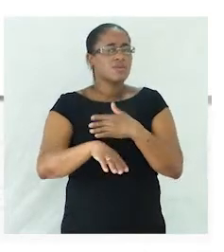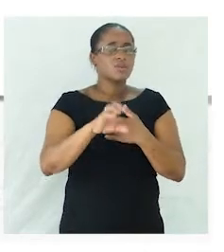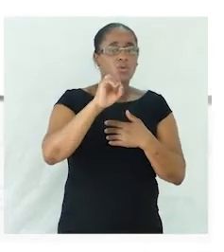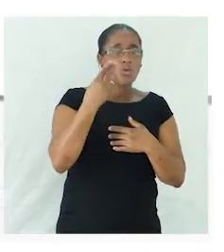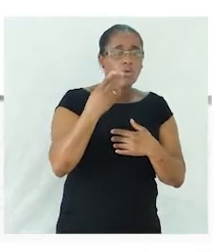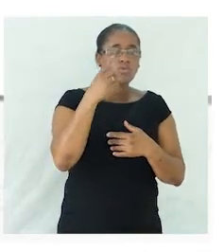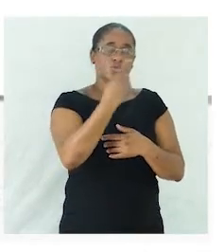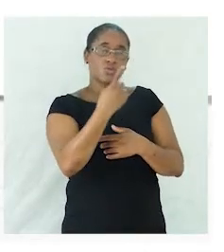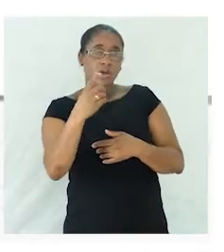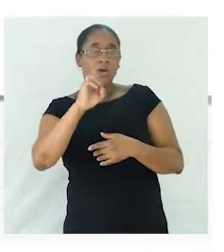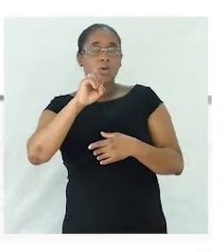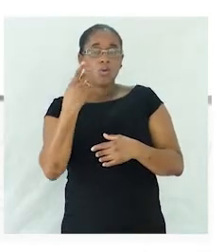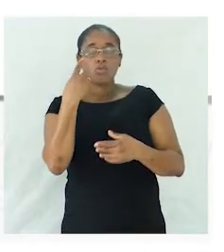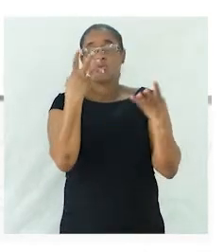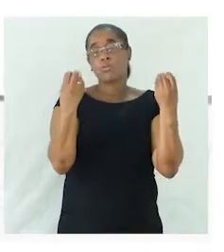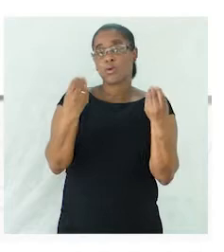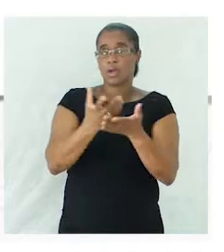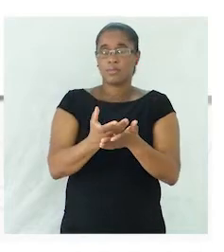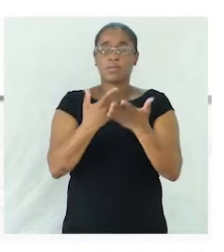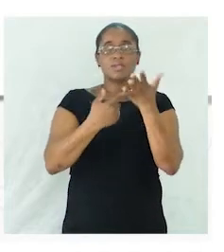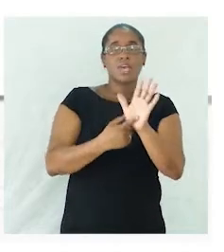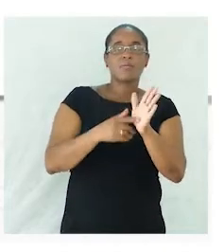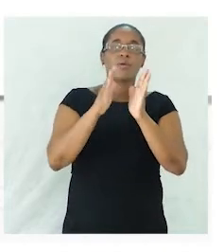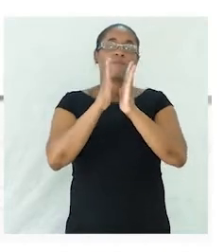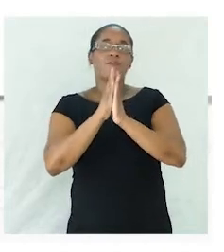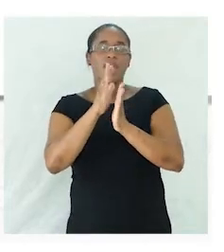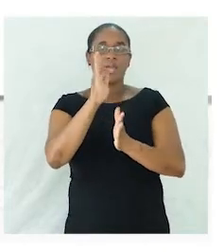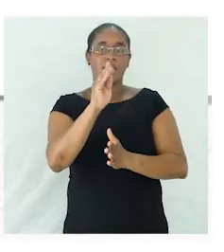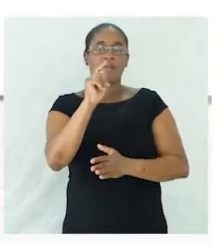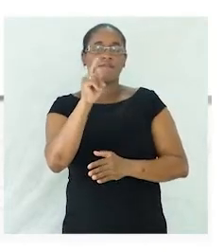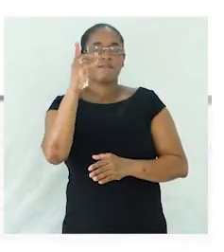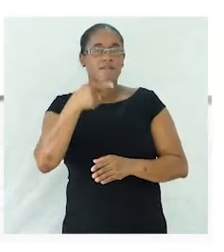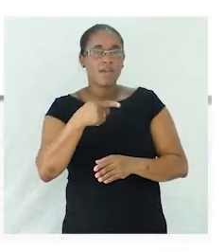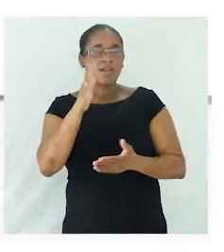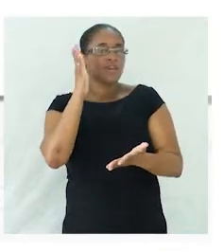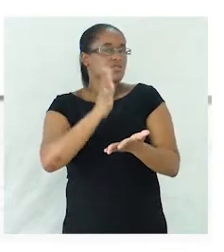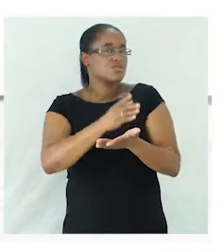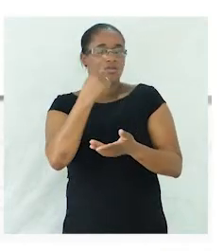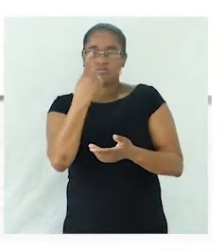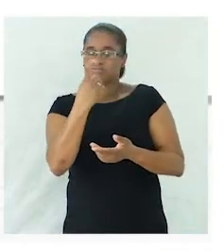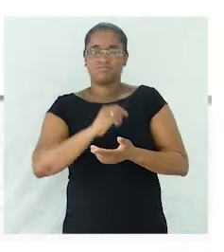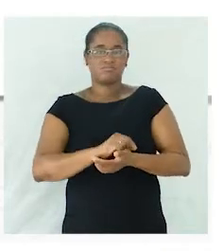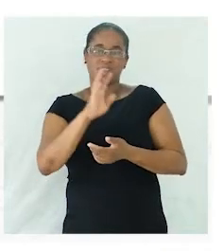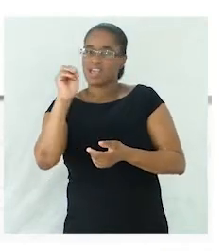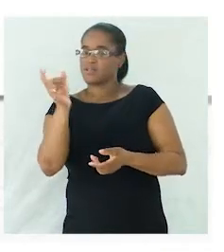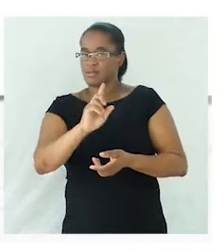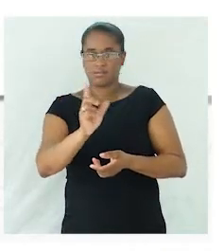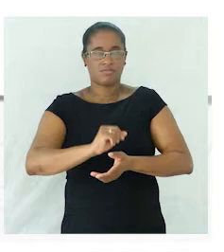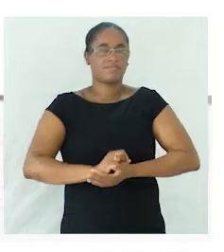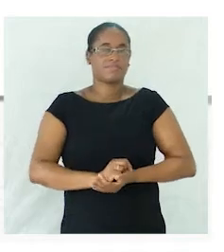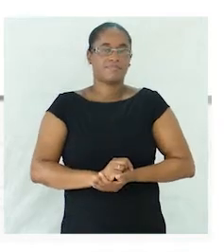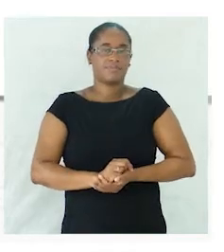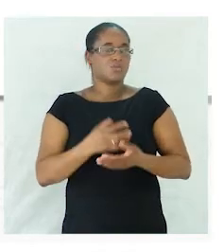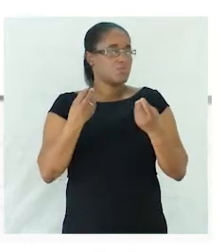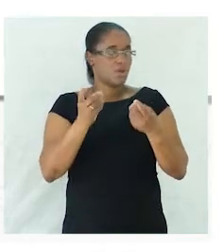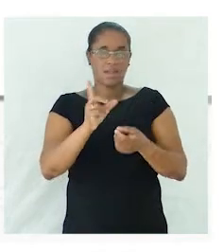exemplo, fé é um substantivo que só se emprega no singular. Não tem fés no plural. Certo?